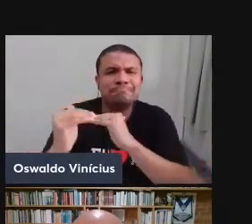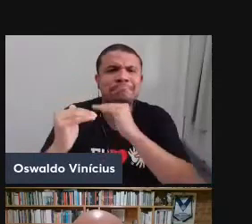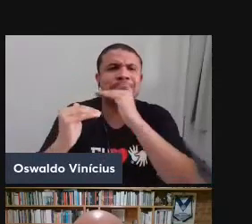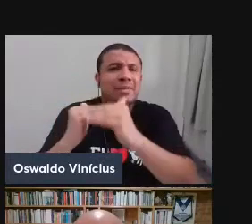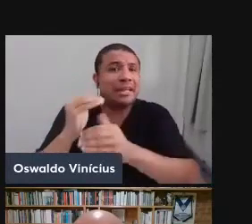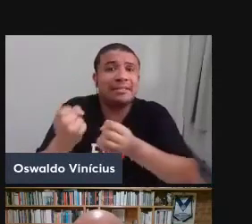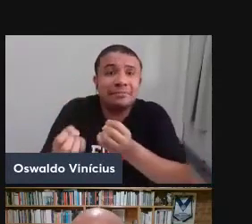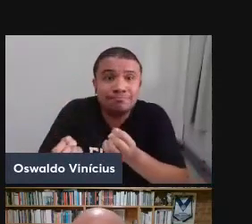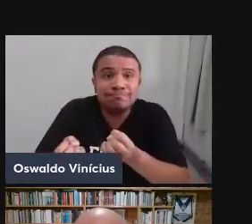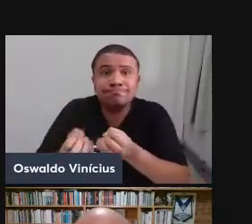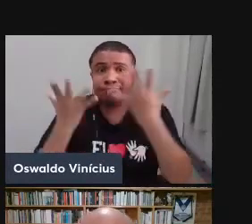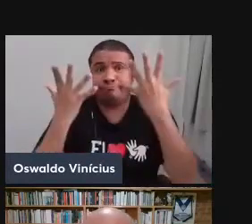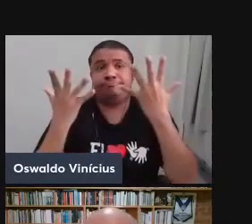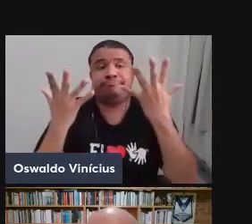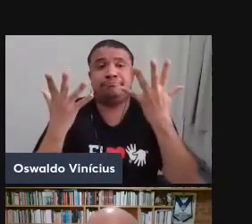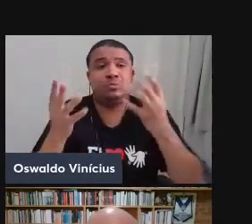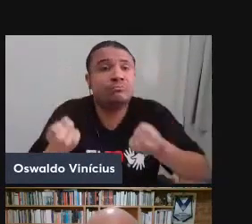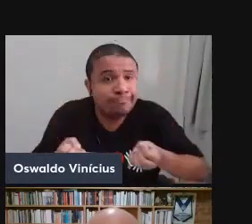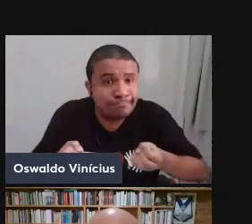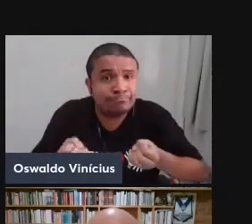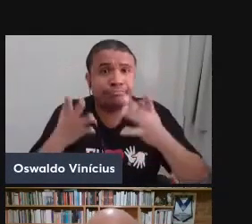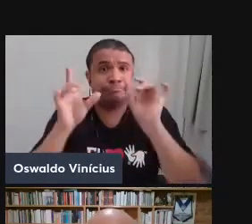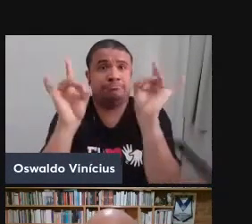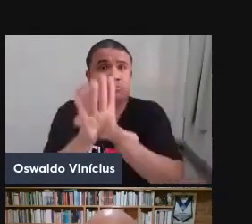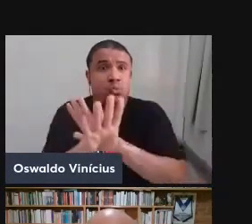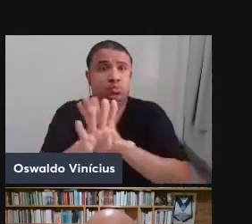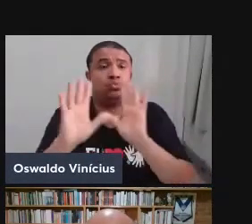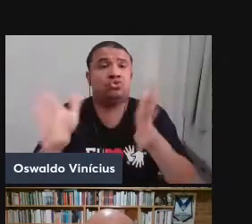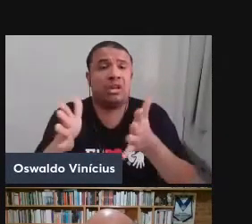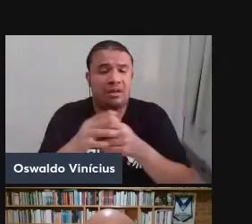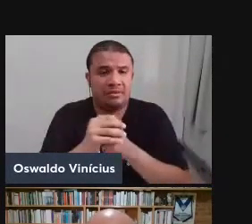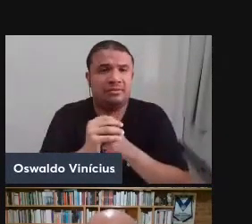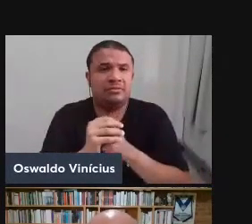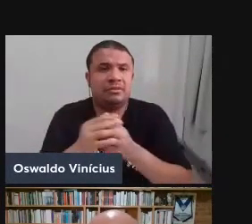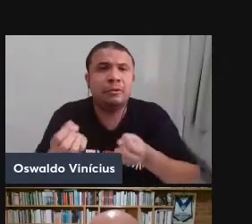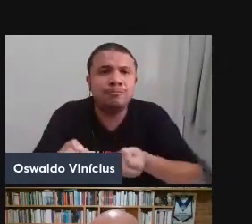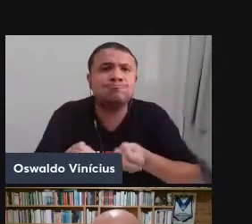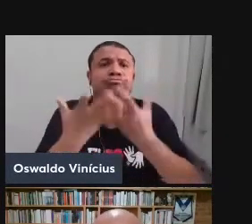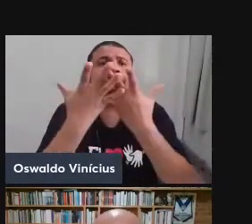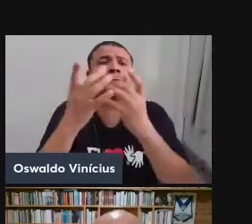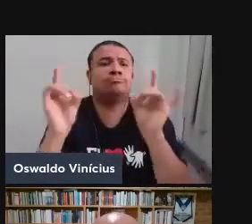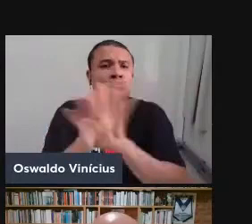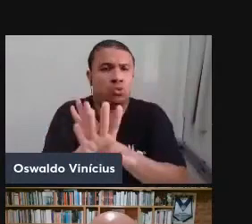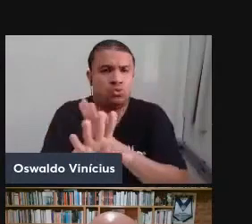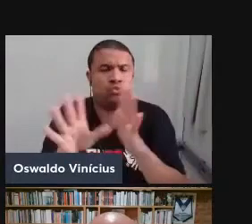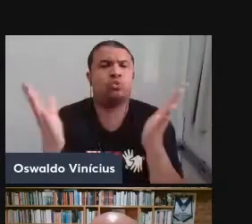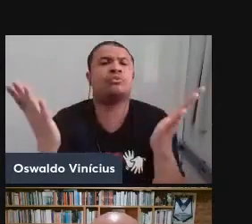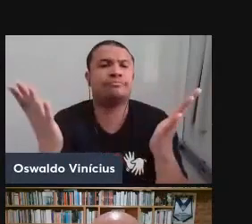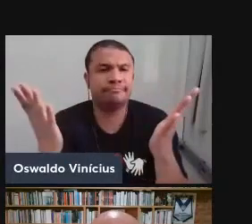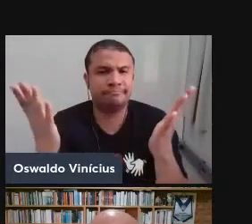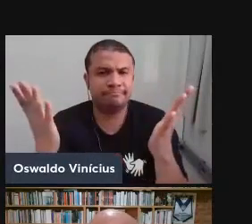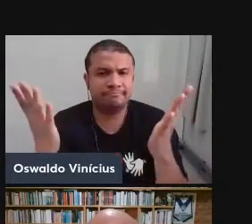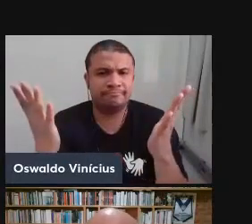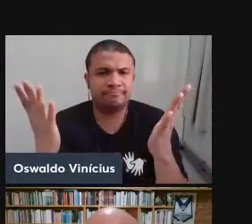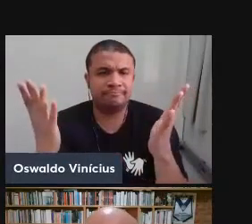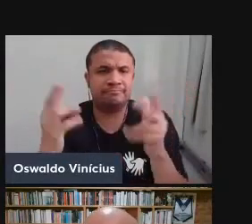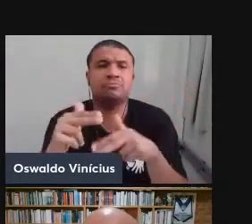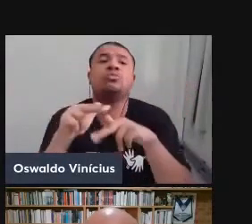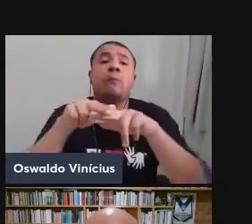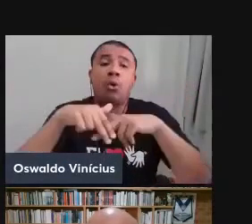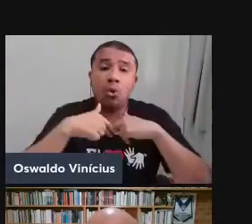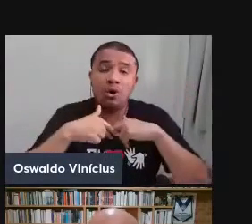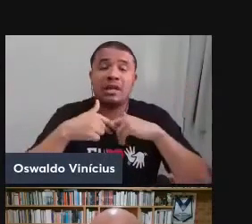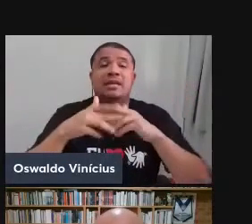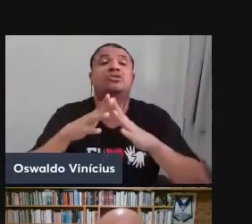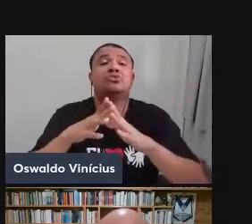ele surge de uma vez e ele já surge pronto. Ele já surge pronto. Então, a partir dessa visão